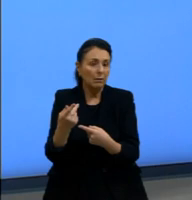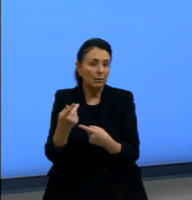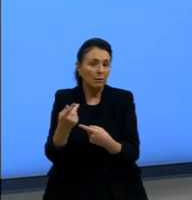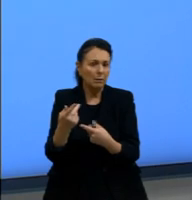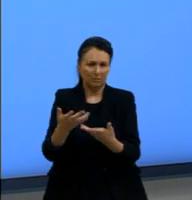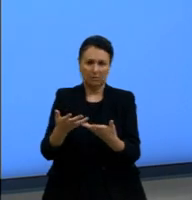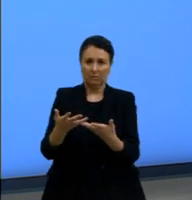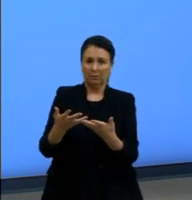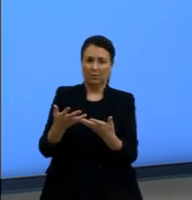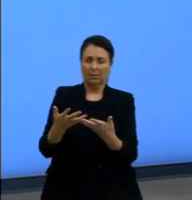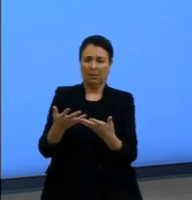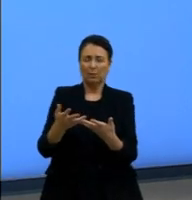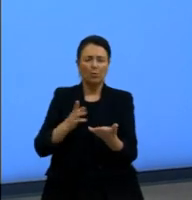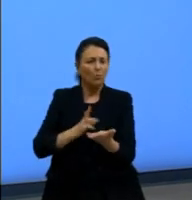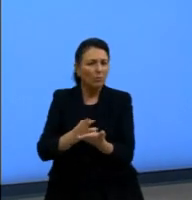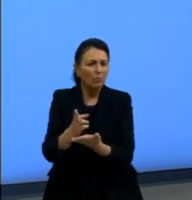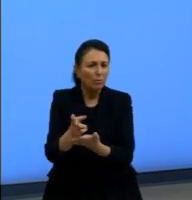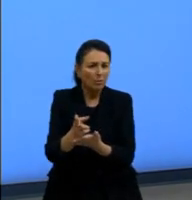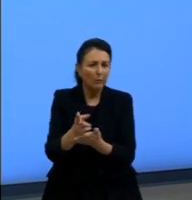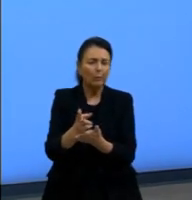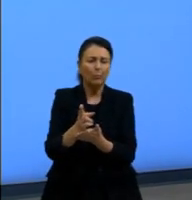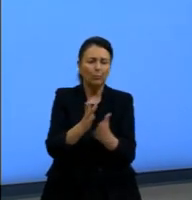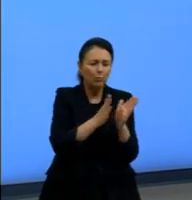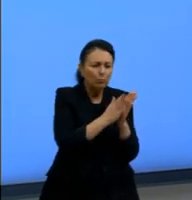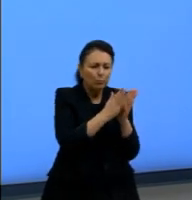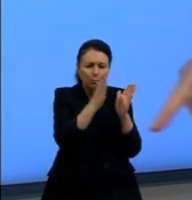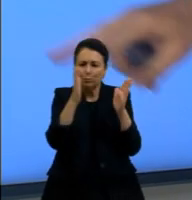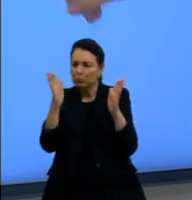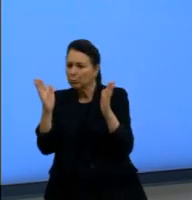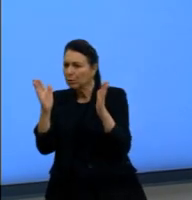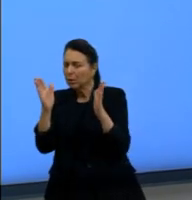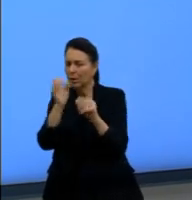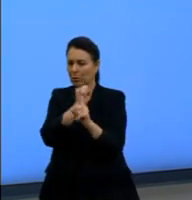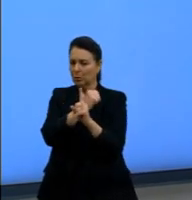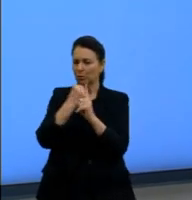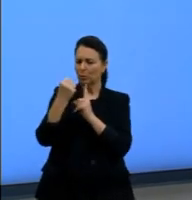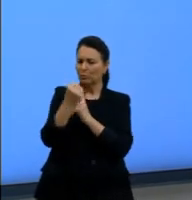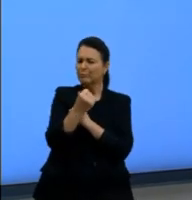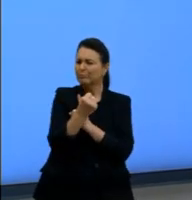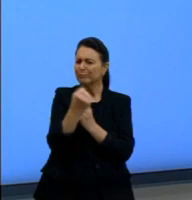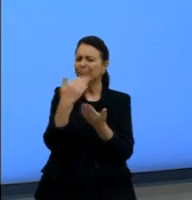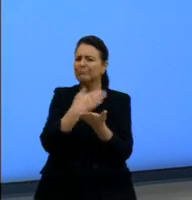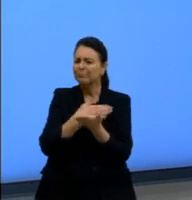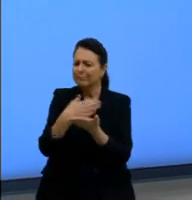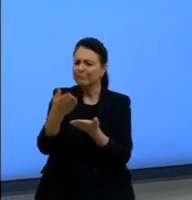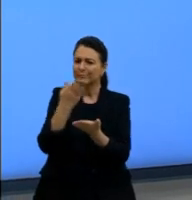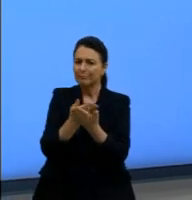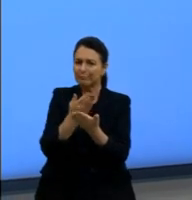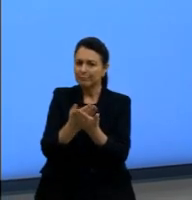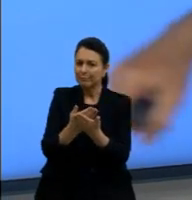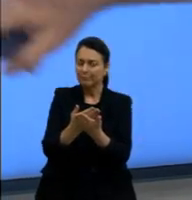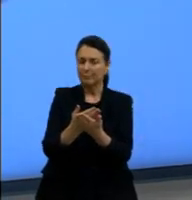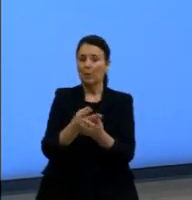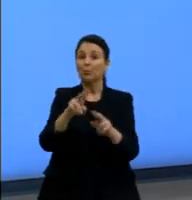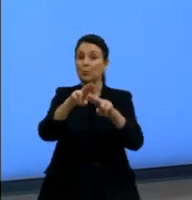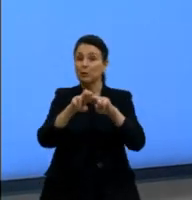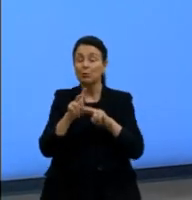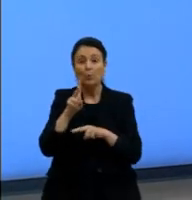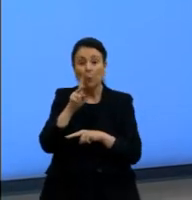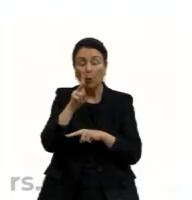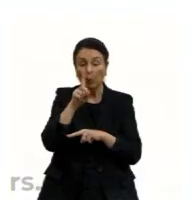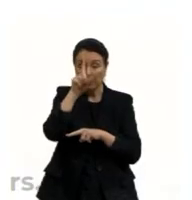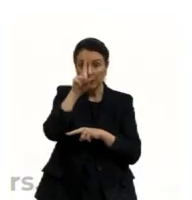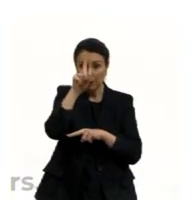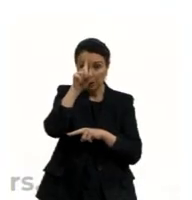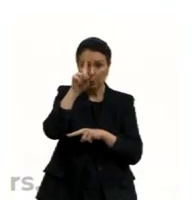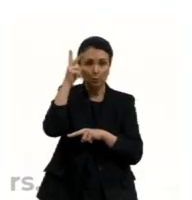vai seguindo esse fluxo. Então, a sociologia vai questionar isso. Por isso o perigo da naturalização de certas coisas. Por exemplo,